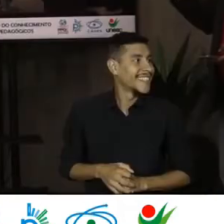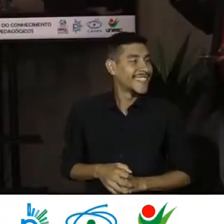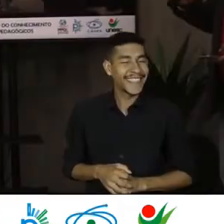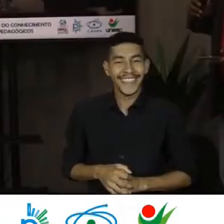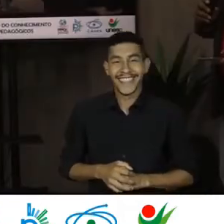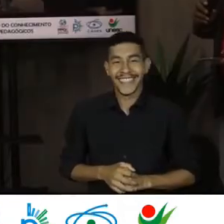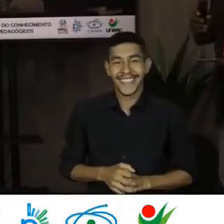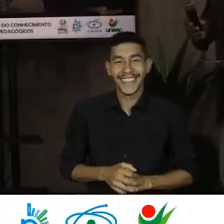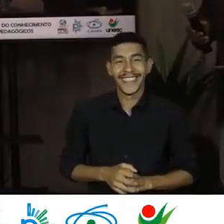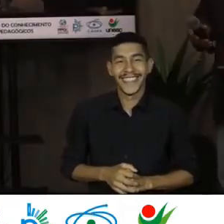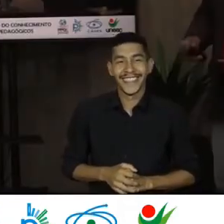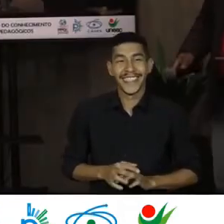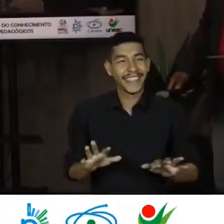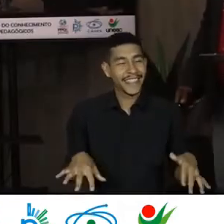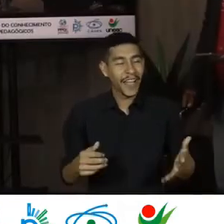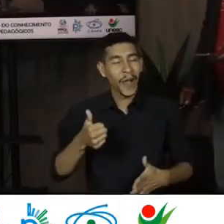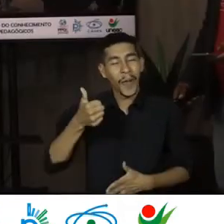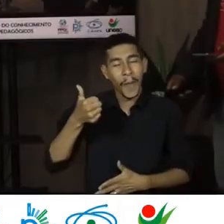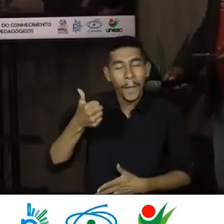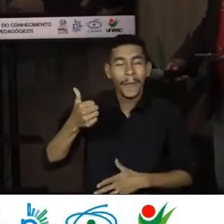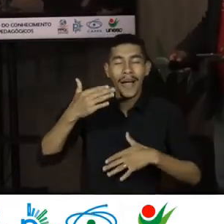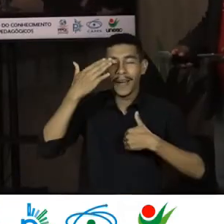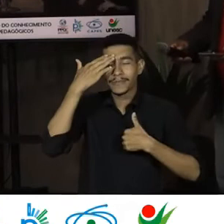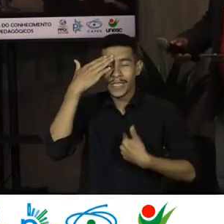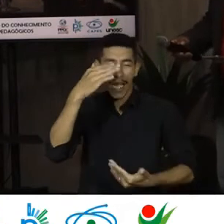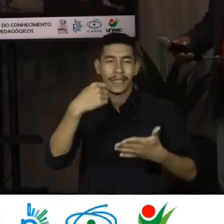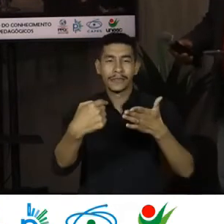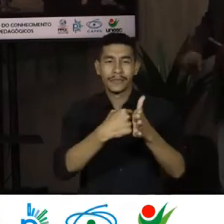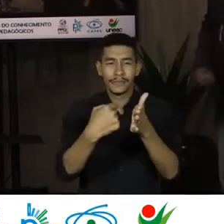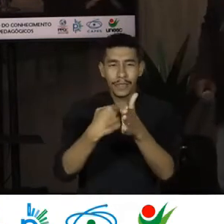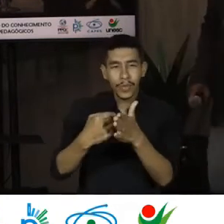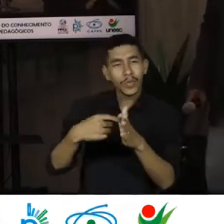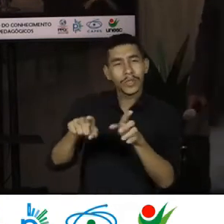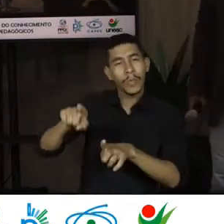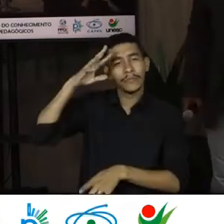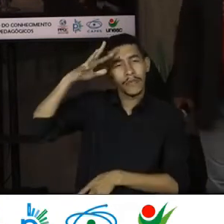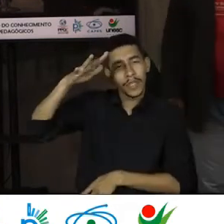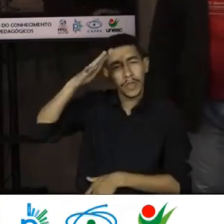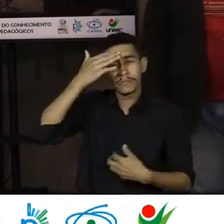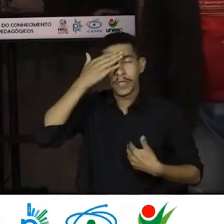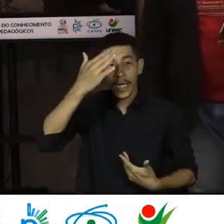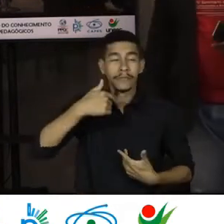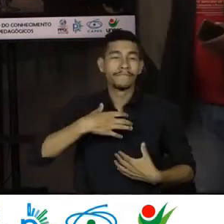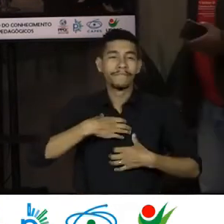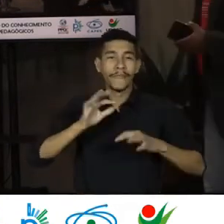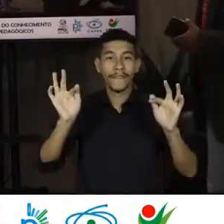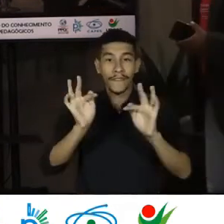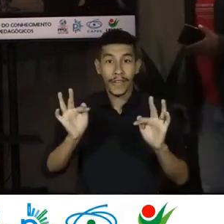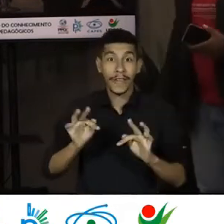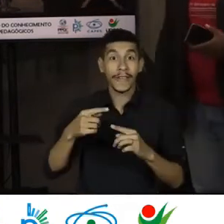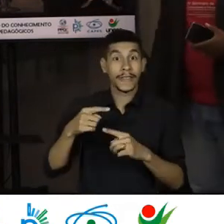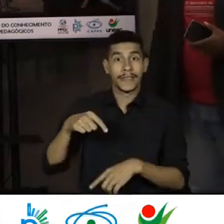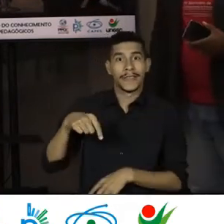Então gostaria De agradecer As perguntas As reflexões Também E fico feliz Que Criciúma Não